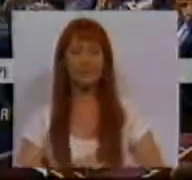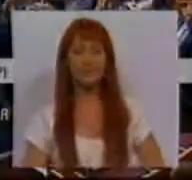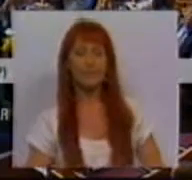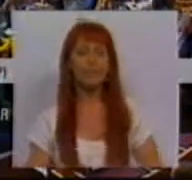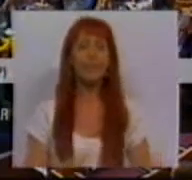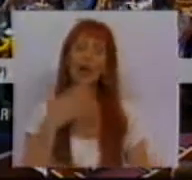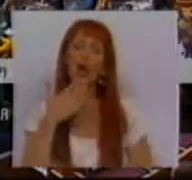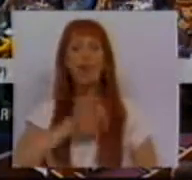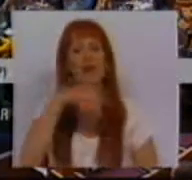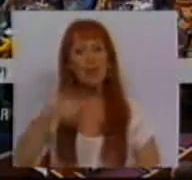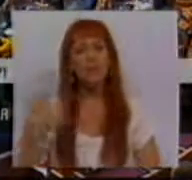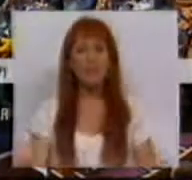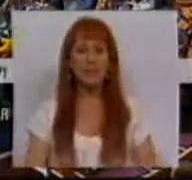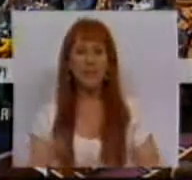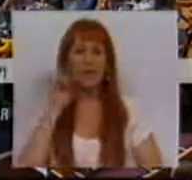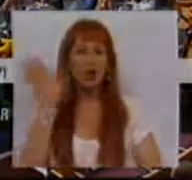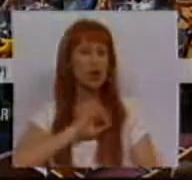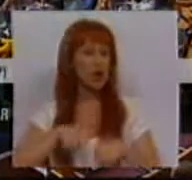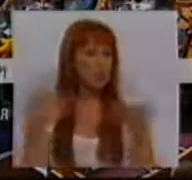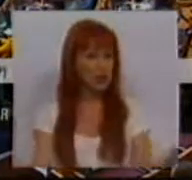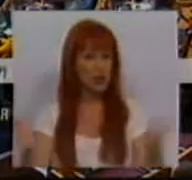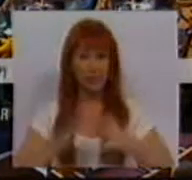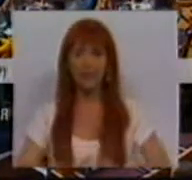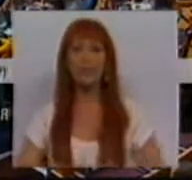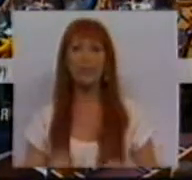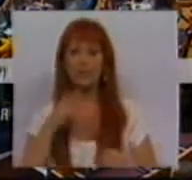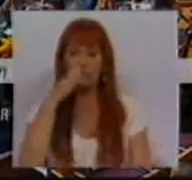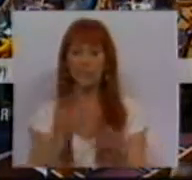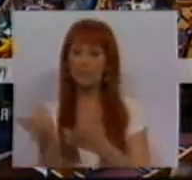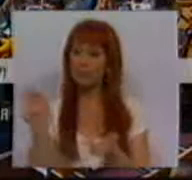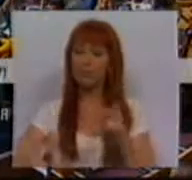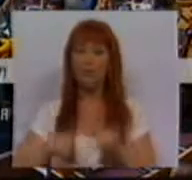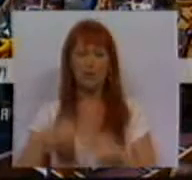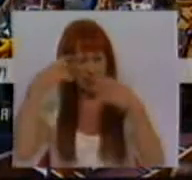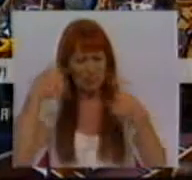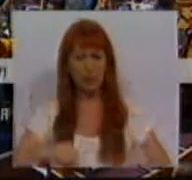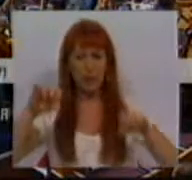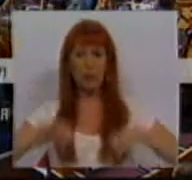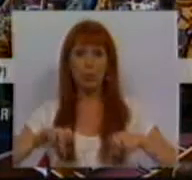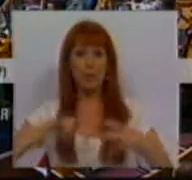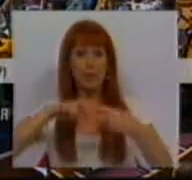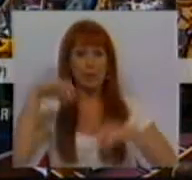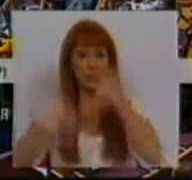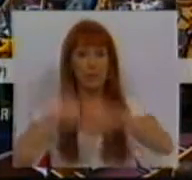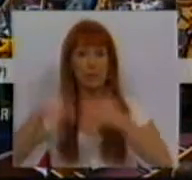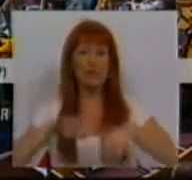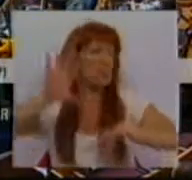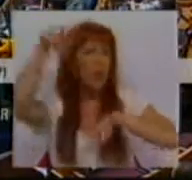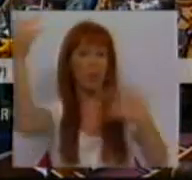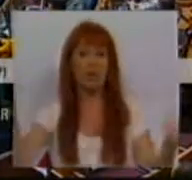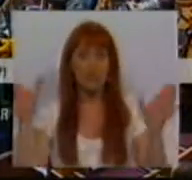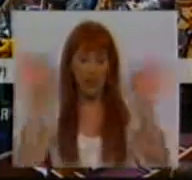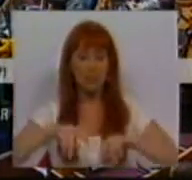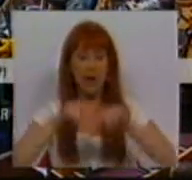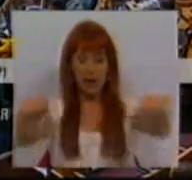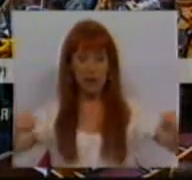Muito obrigado, Sr. Presidente. Sras. e Srs. Deputados, perante o fenómeno da indisciplina e violência, seja onde for, muito